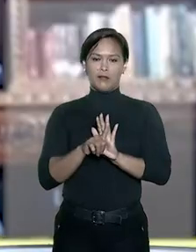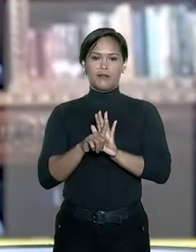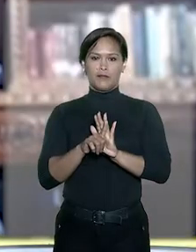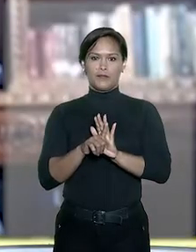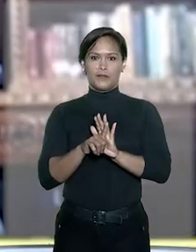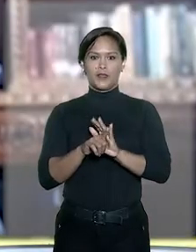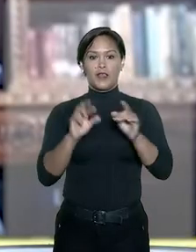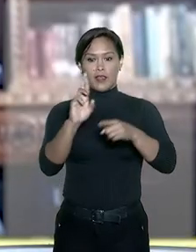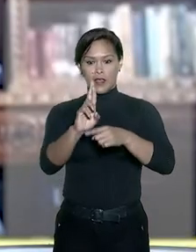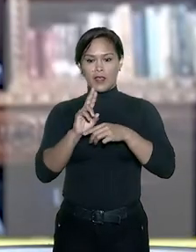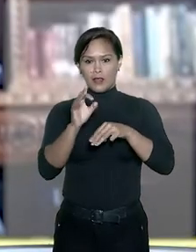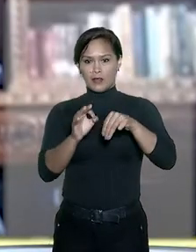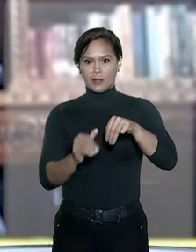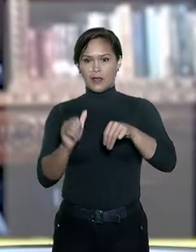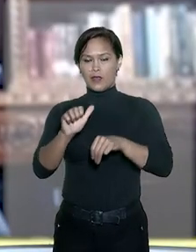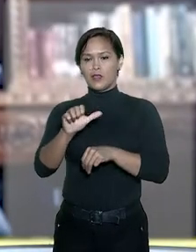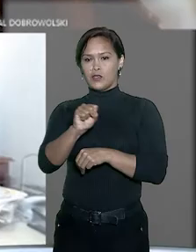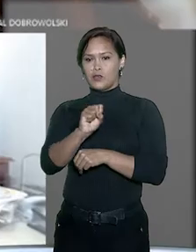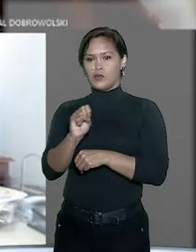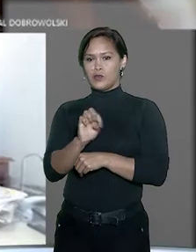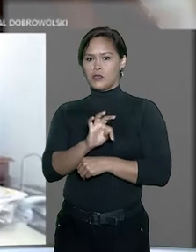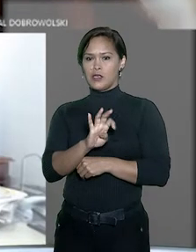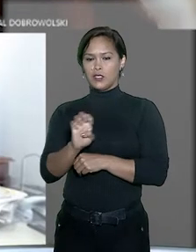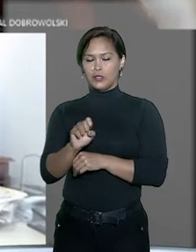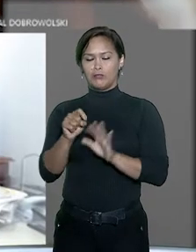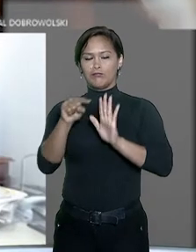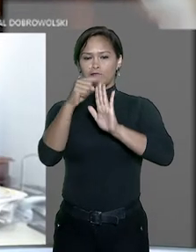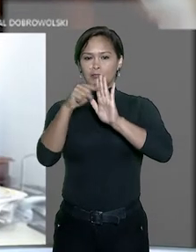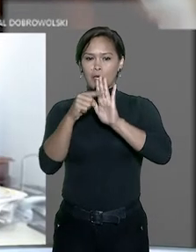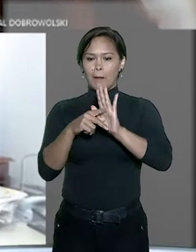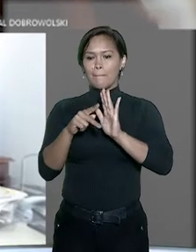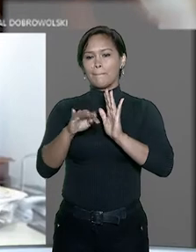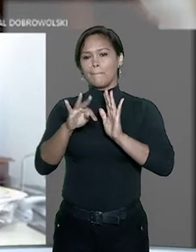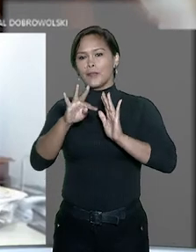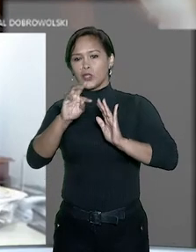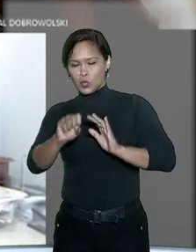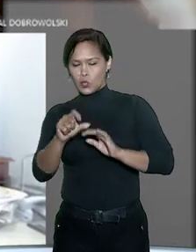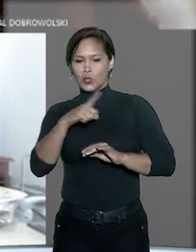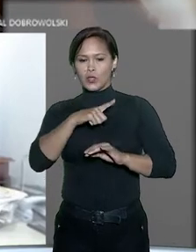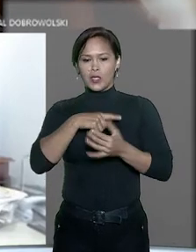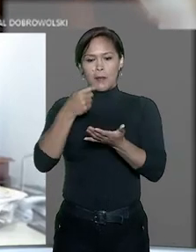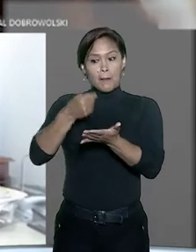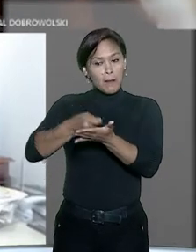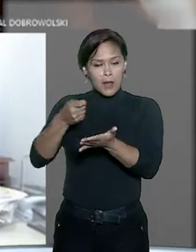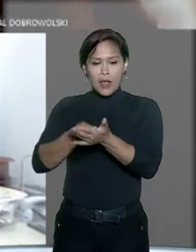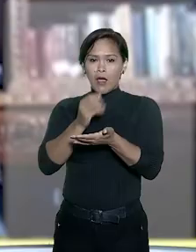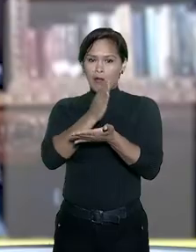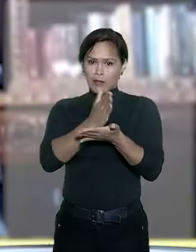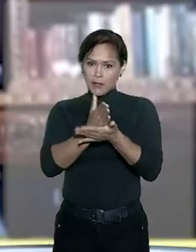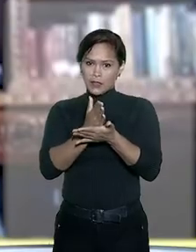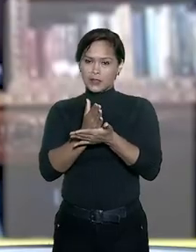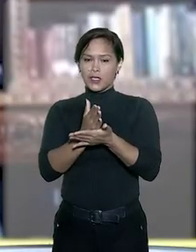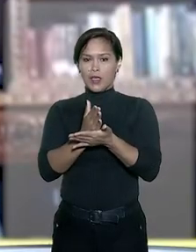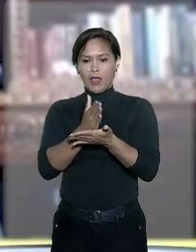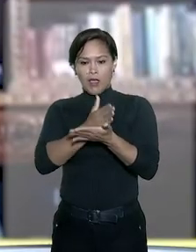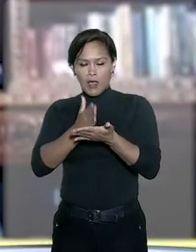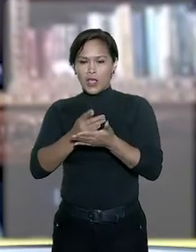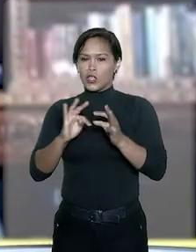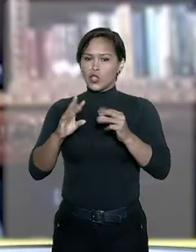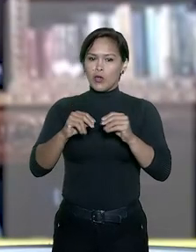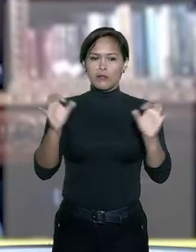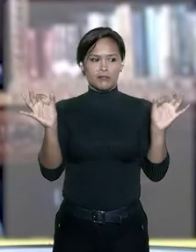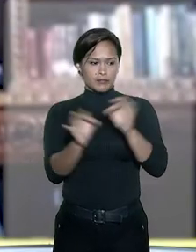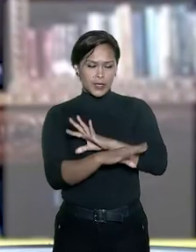A relatora, ministra Suzete Magalhães, apontou que a Pitu tem arcado com pagamentos que, embora insuficientes para